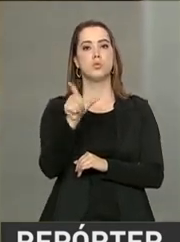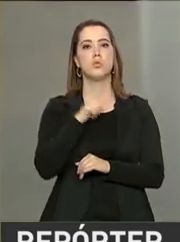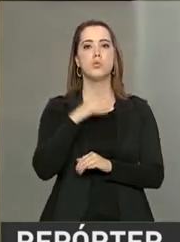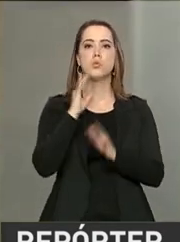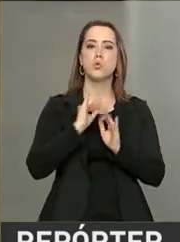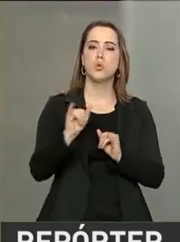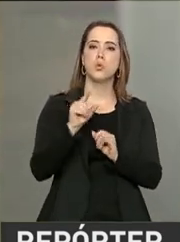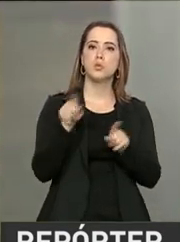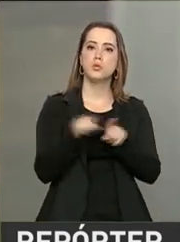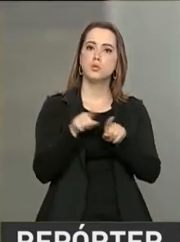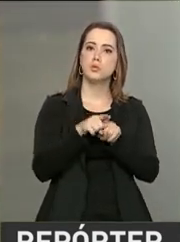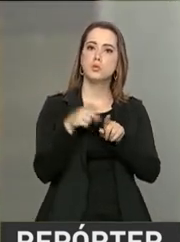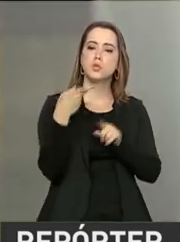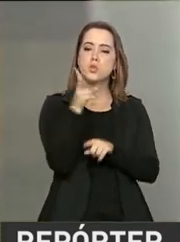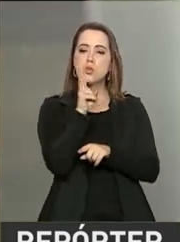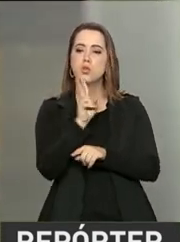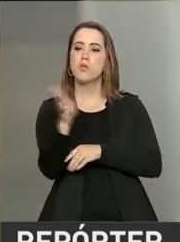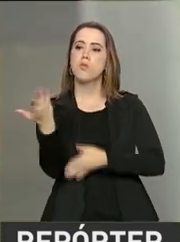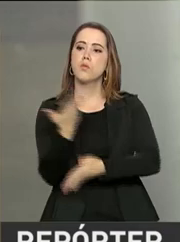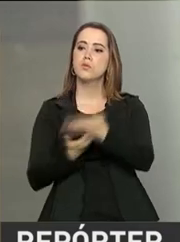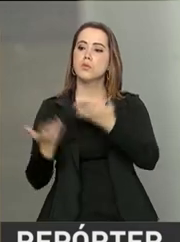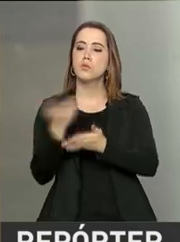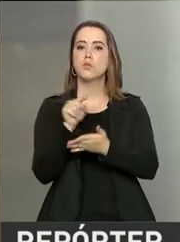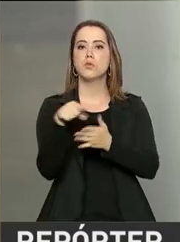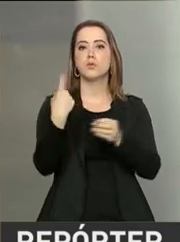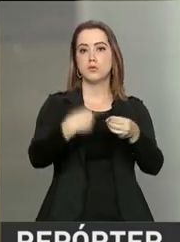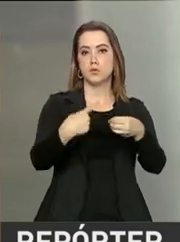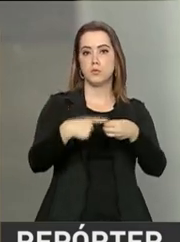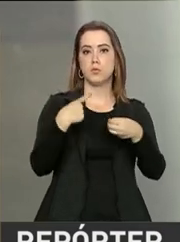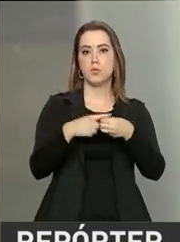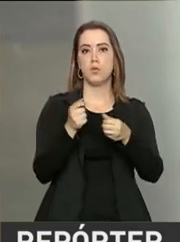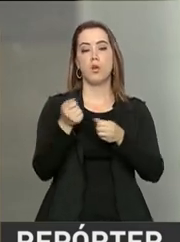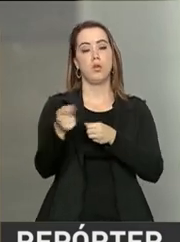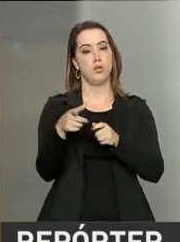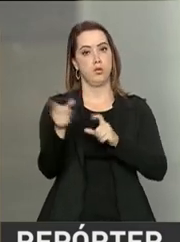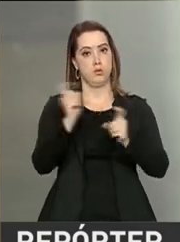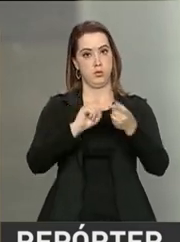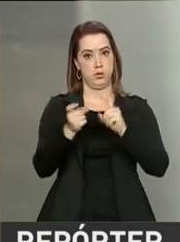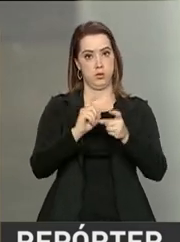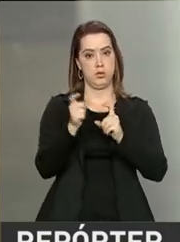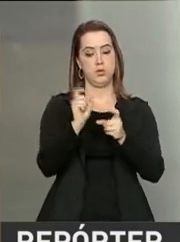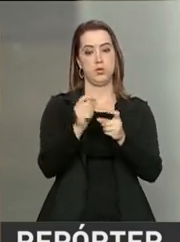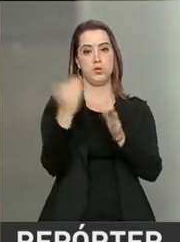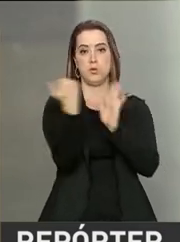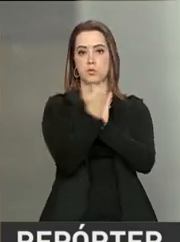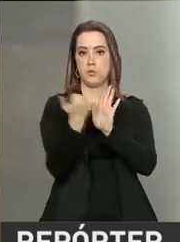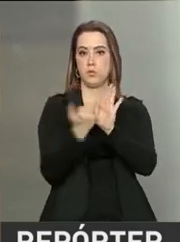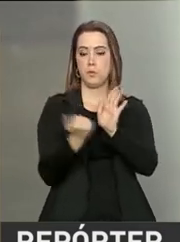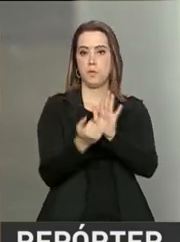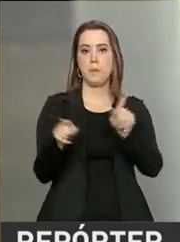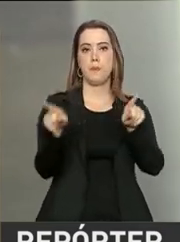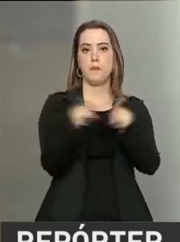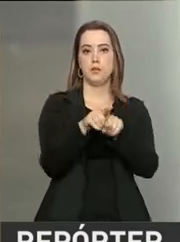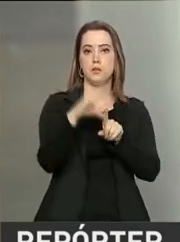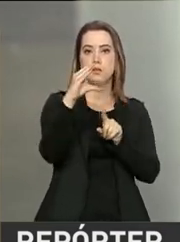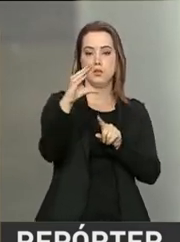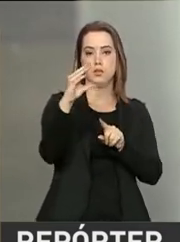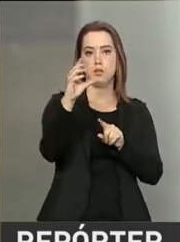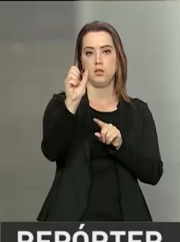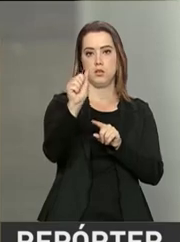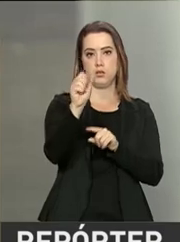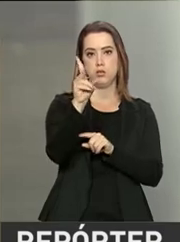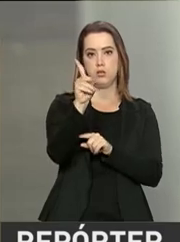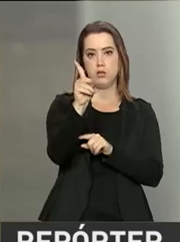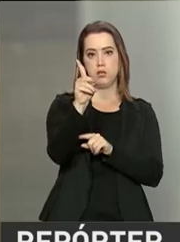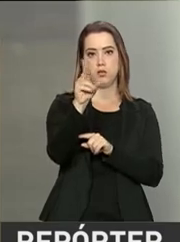que mede o desempenho dos municípios na gestão do programa e também do cadastro único. Até o dia 11 deste mês, mais de